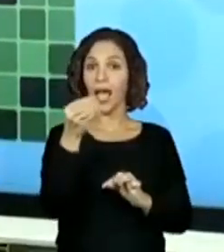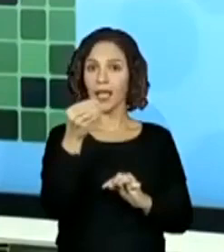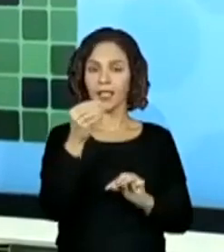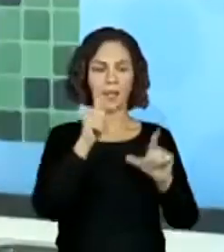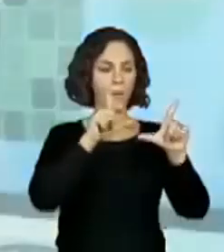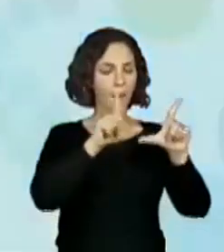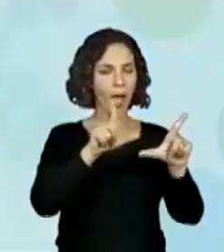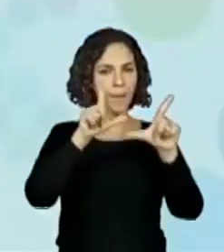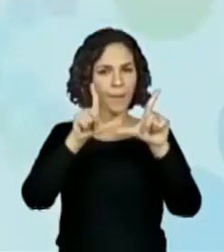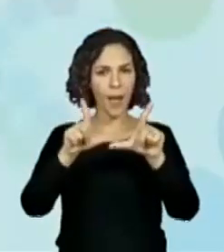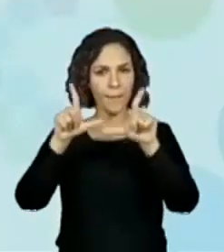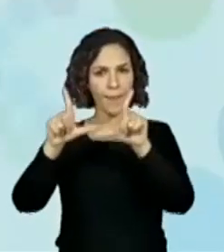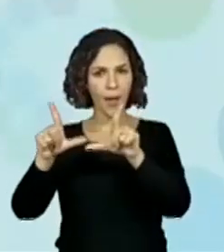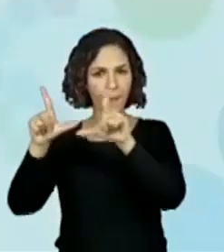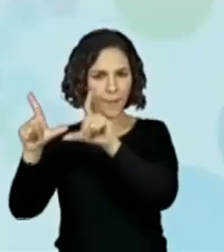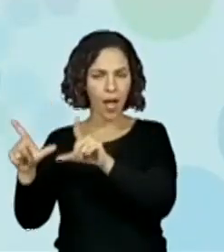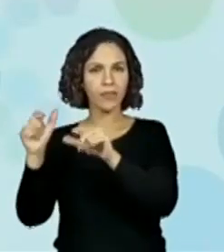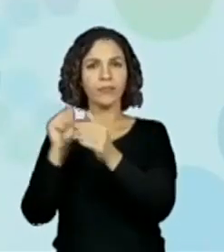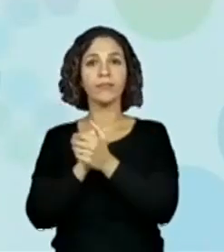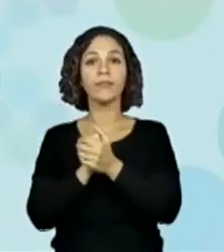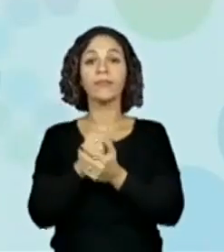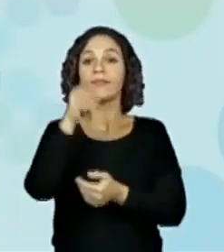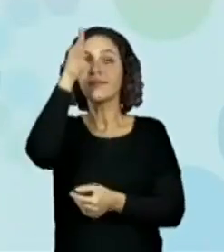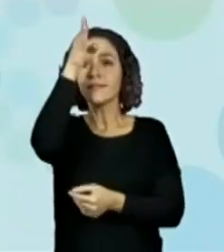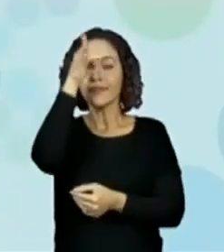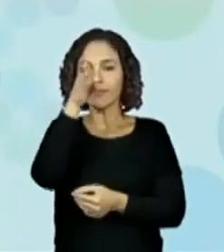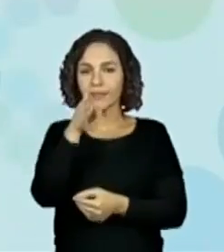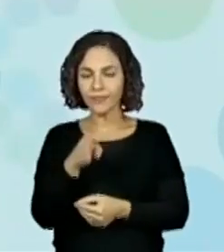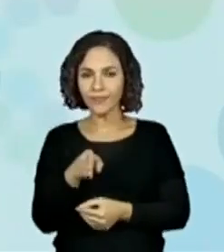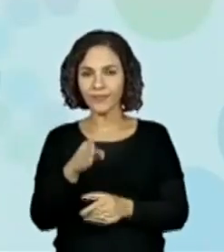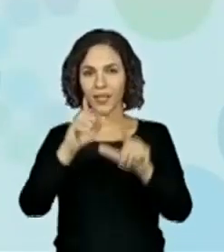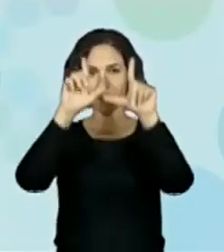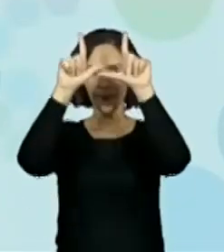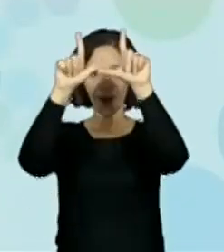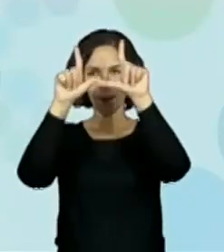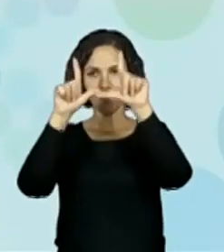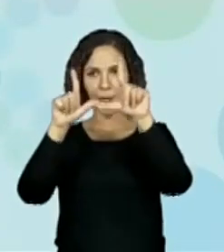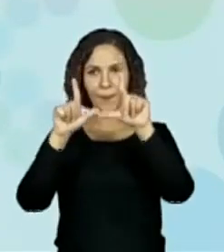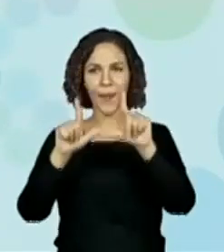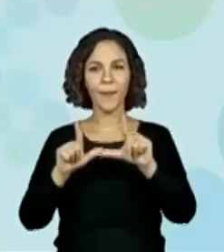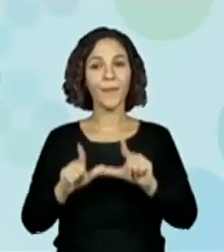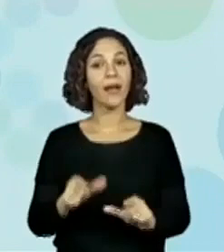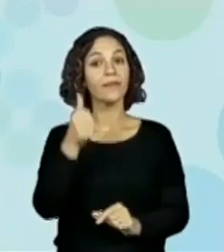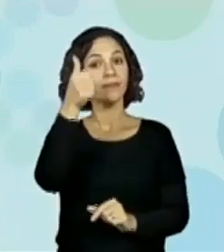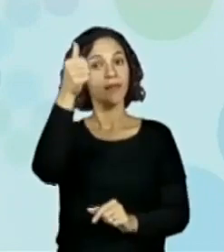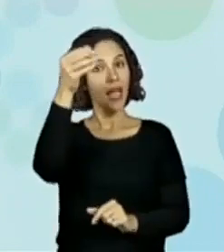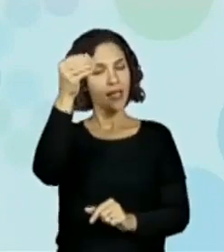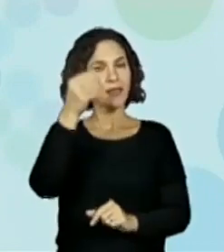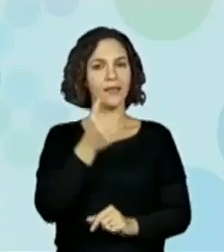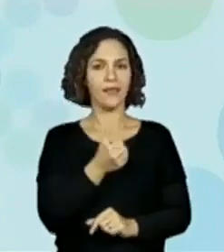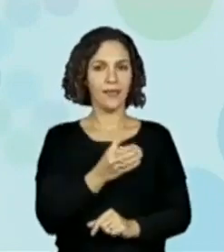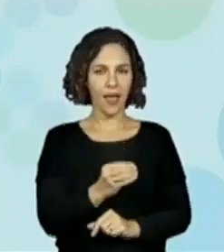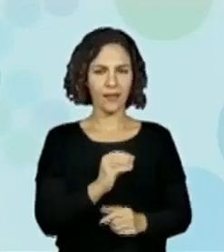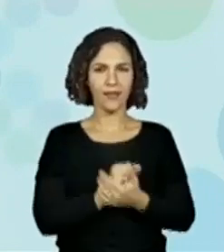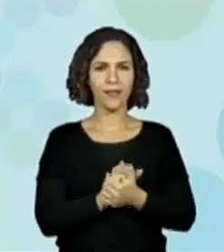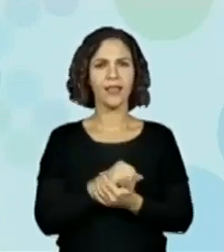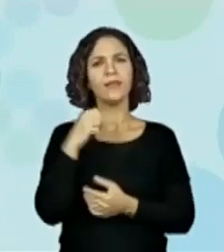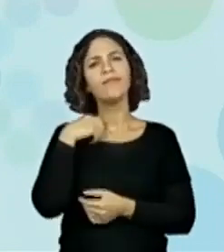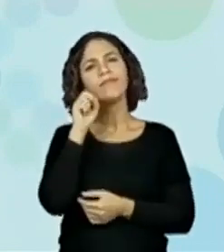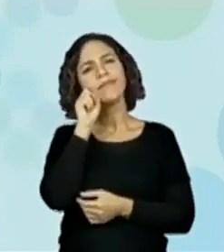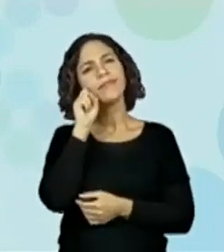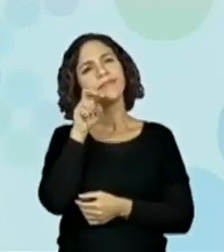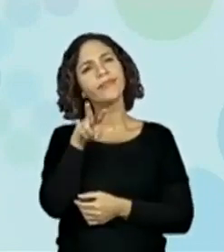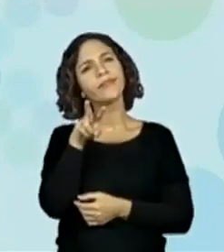de assim. Quando a gente olha uma configuração como essa daí, fica muito fácil de a gente